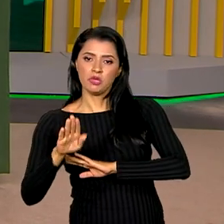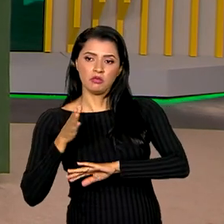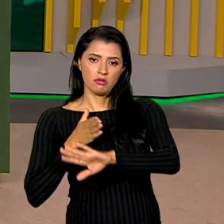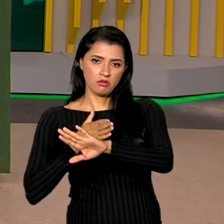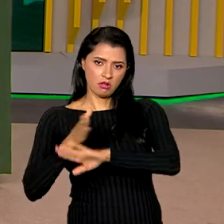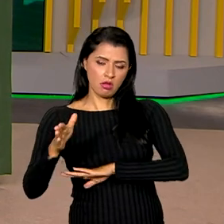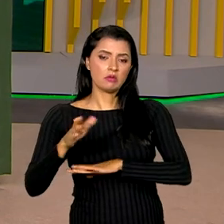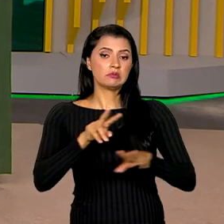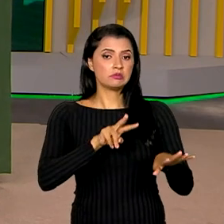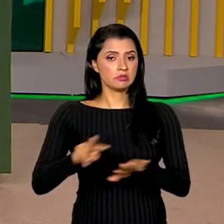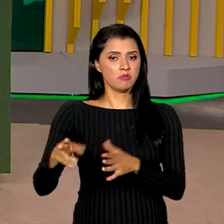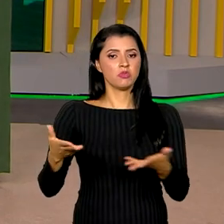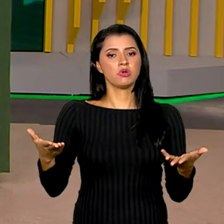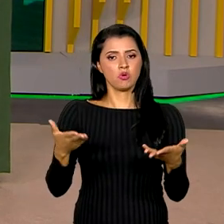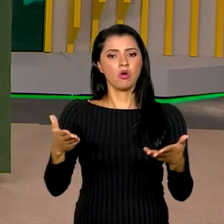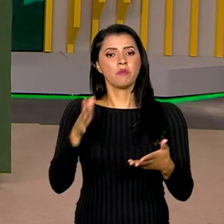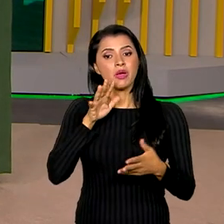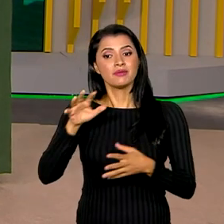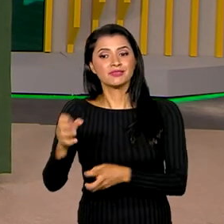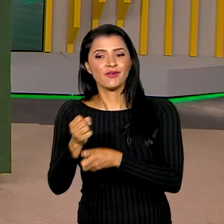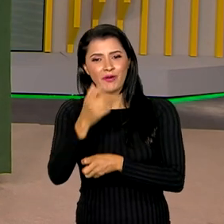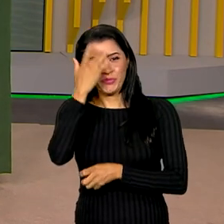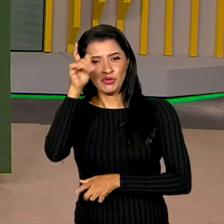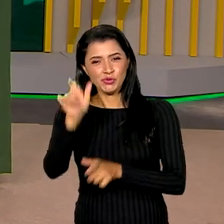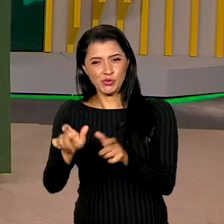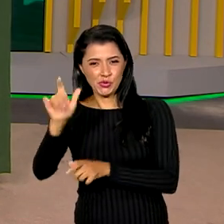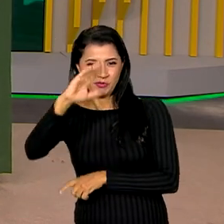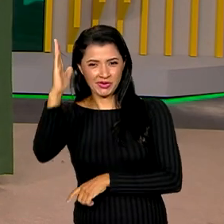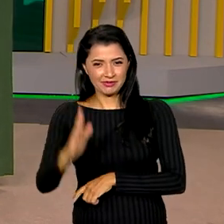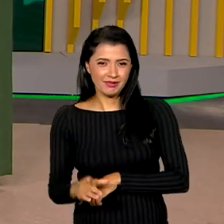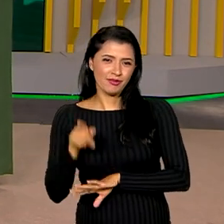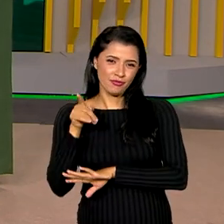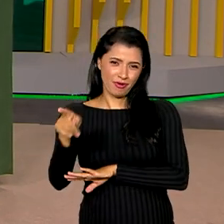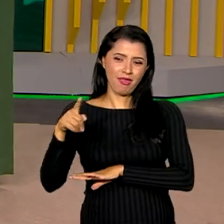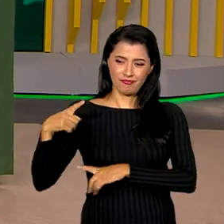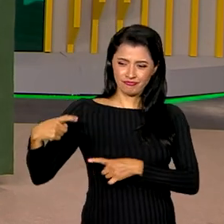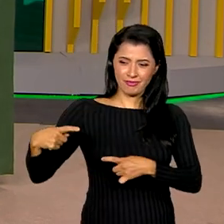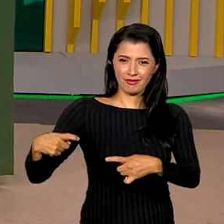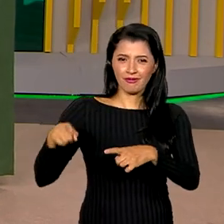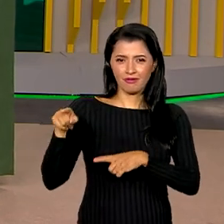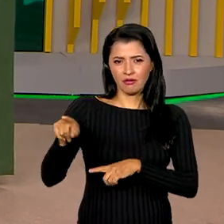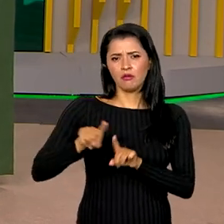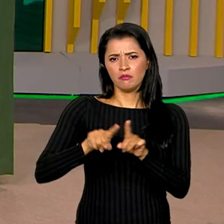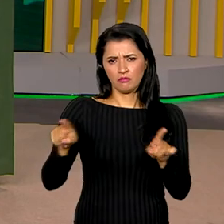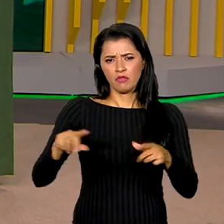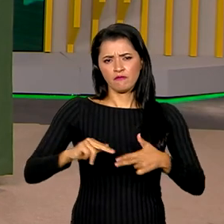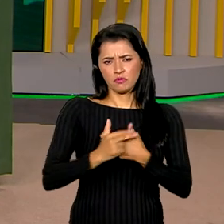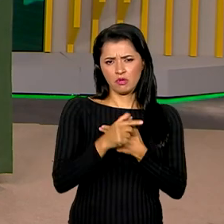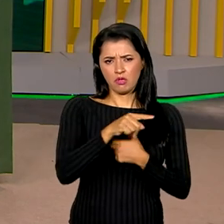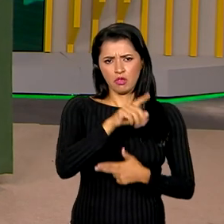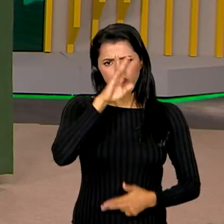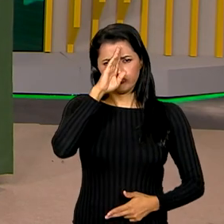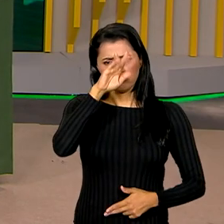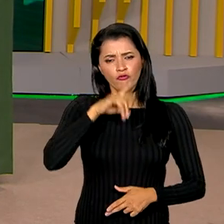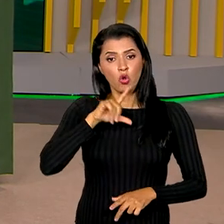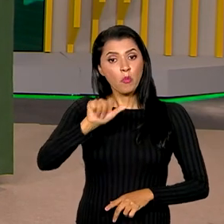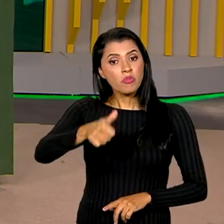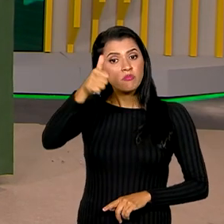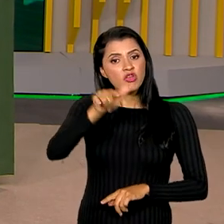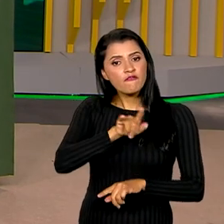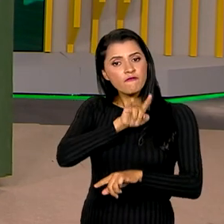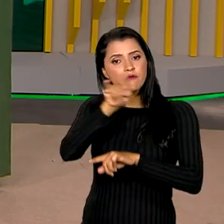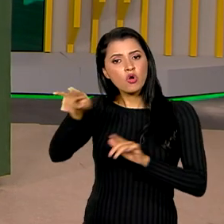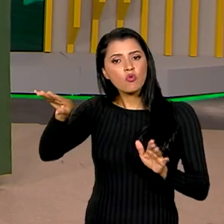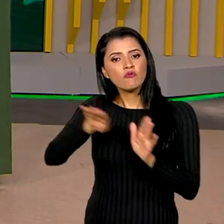Médio nesta semana para resgatar os brasileiros em meio ao conflito. Segundo a Força Aérea, o primeiro avião com brasileiros